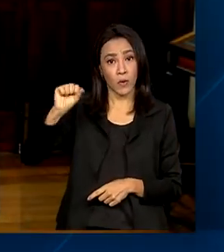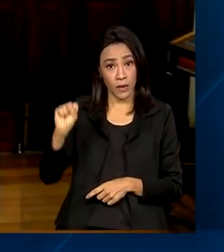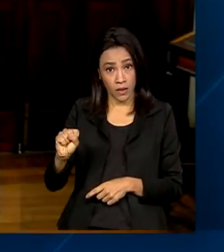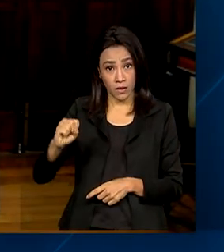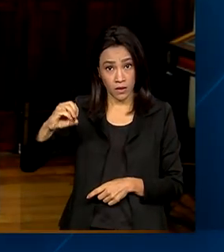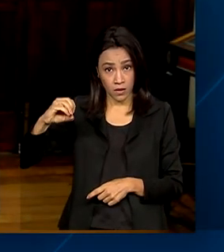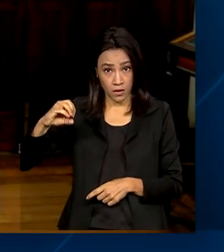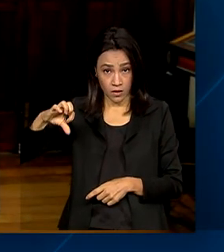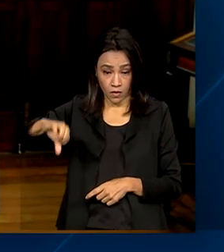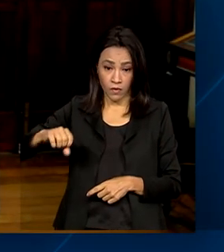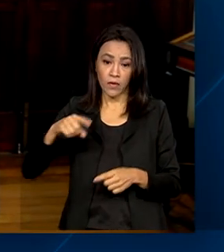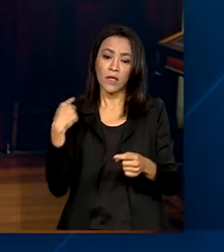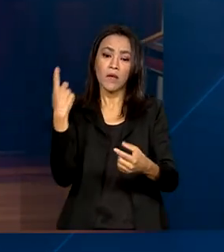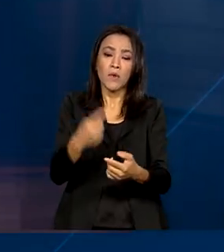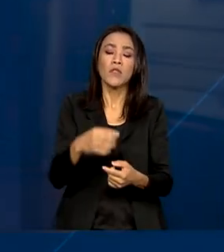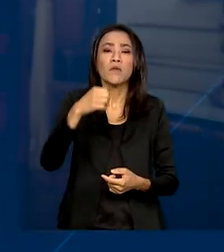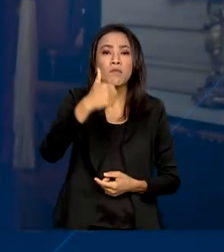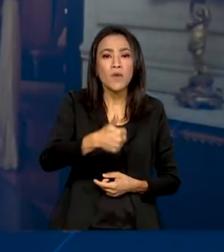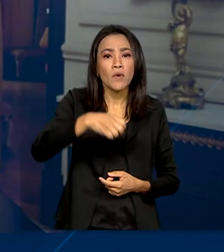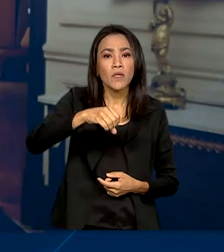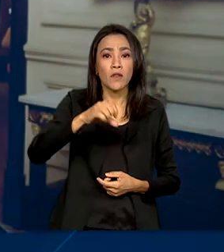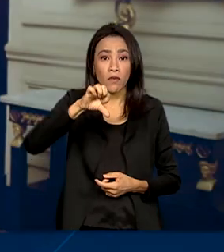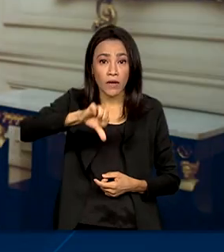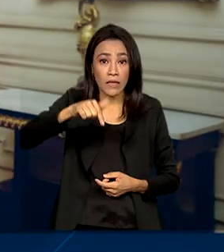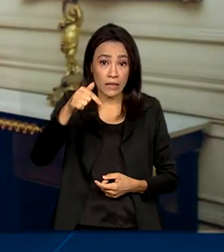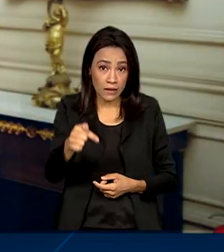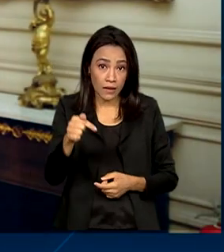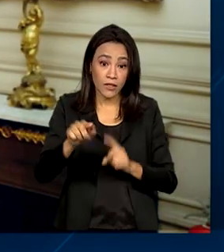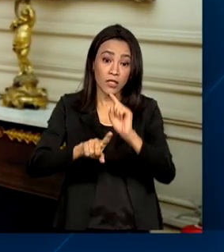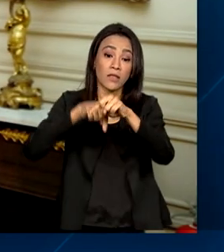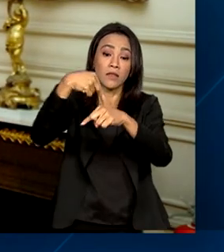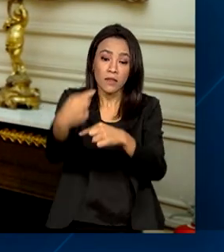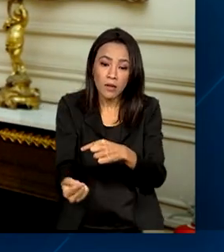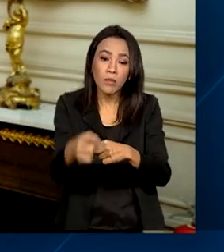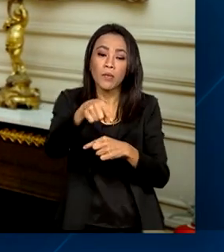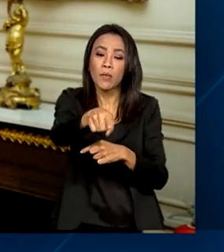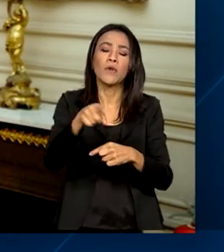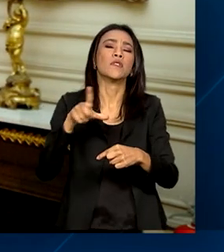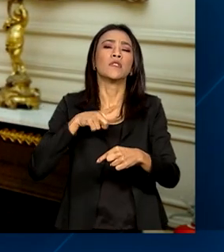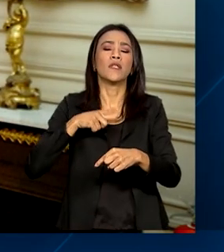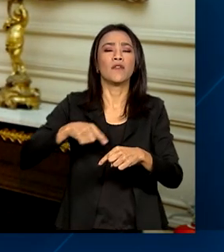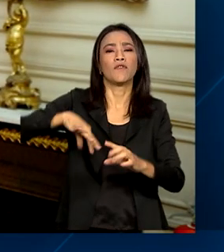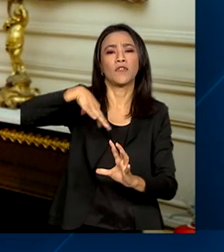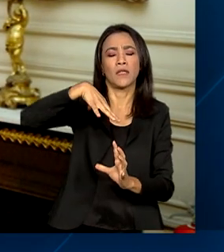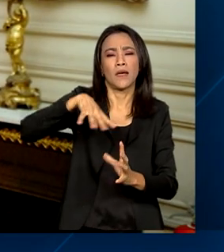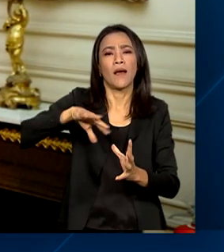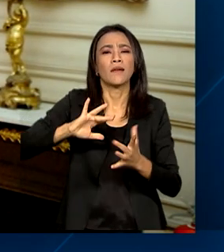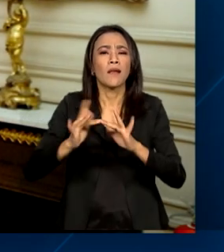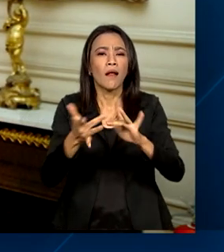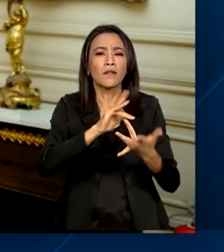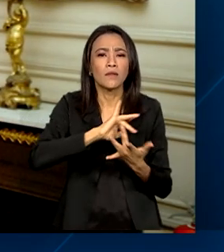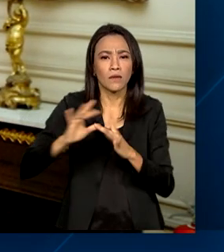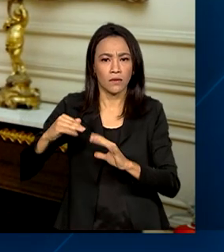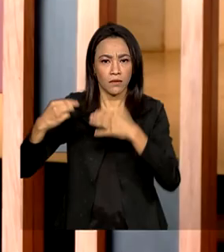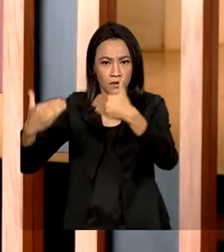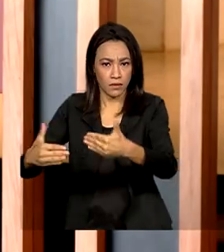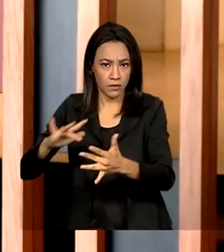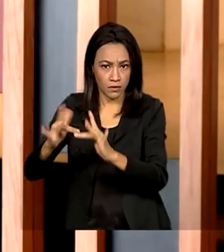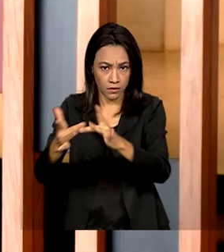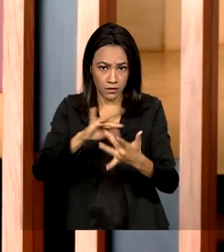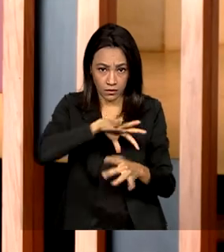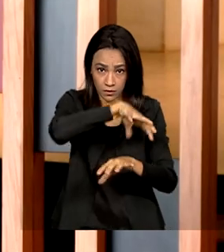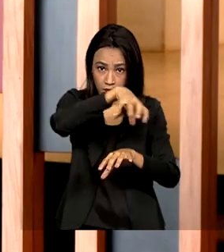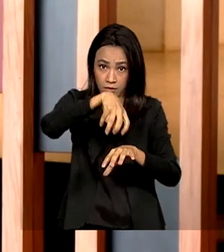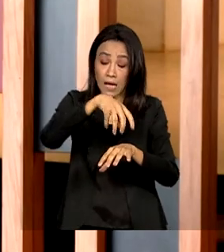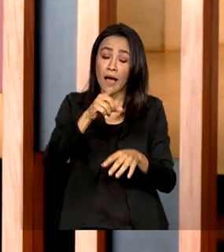Presidencial até 1897, além de sediar o Ministério das Relações Exteriores até 1970. É